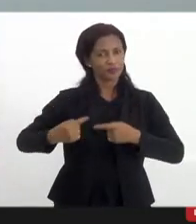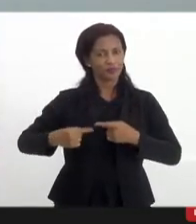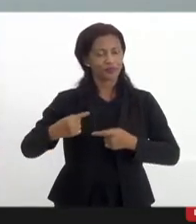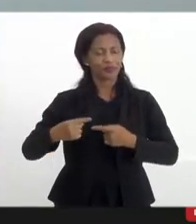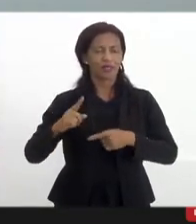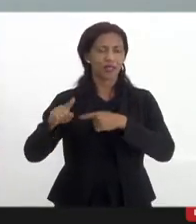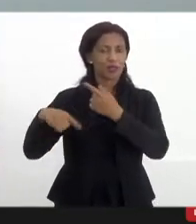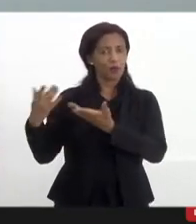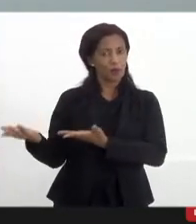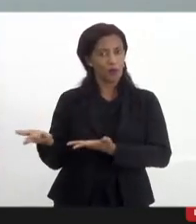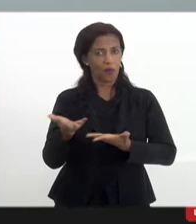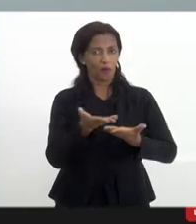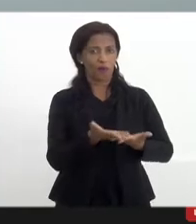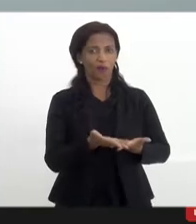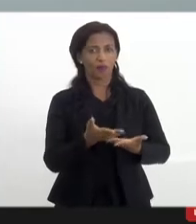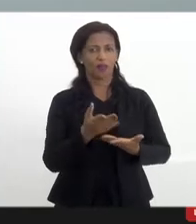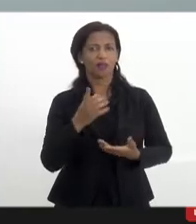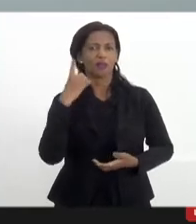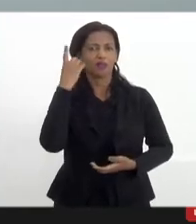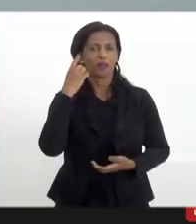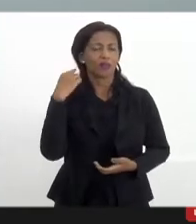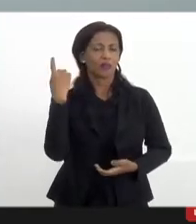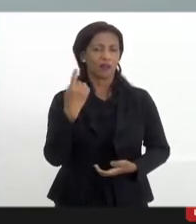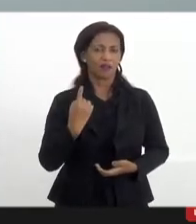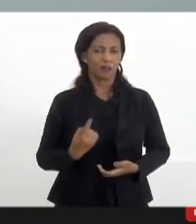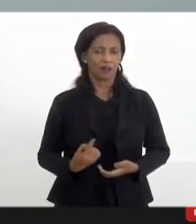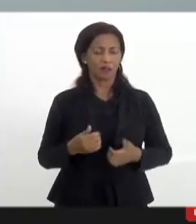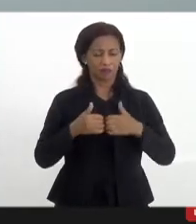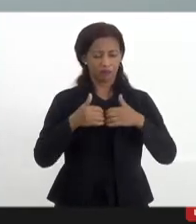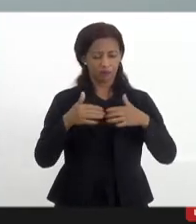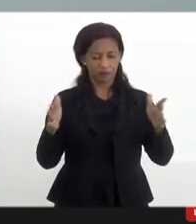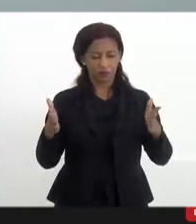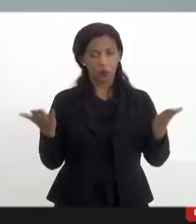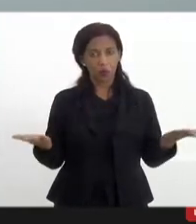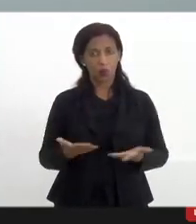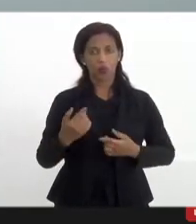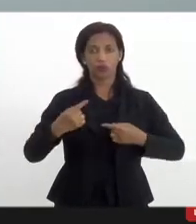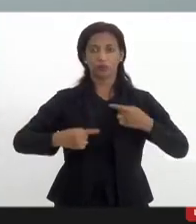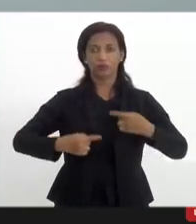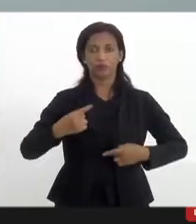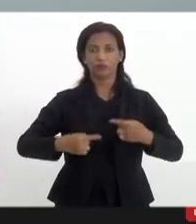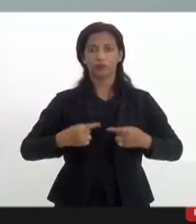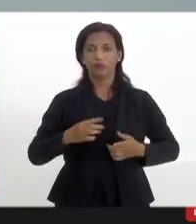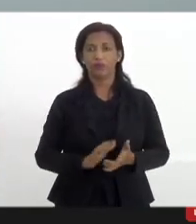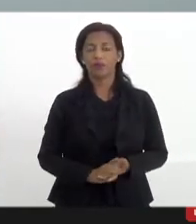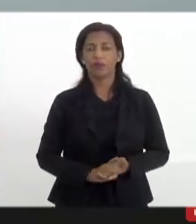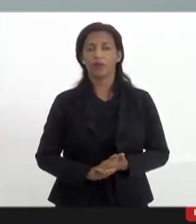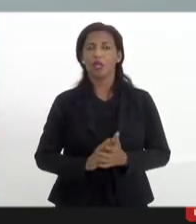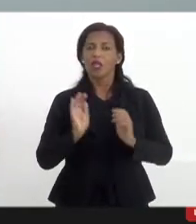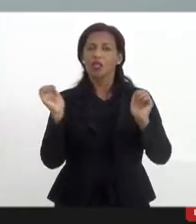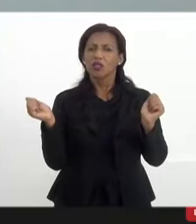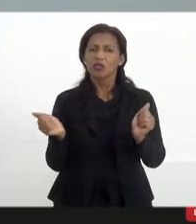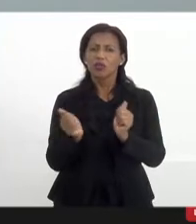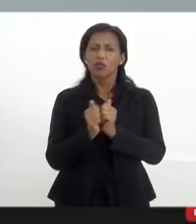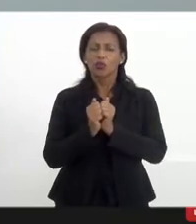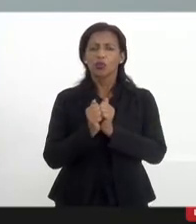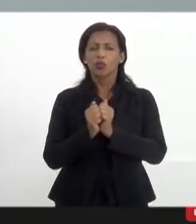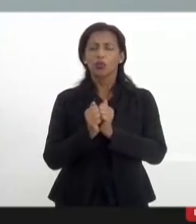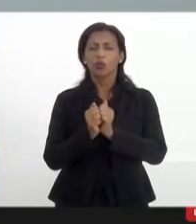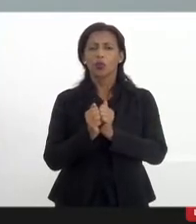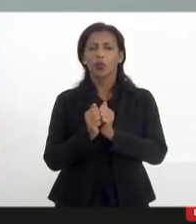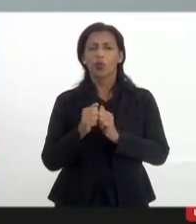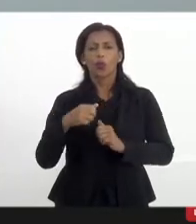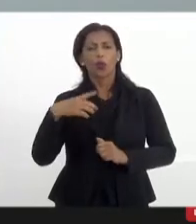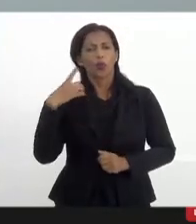a palavra à deputada Dani Monteiro para a abertura também dessa audiência. Hoje o nosso debate é construirmos juntos, como frente parlamentar,